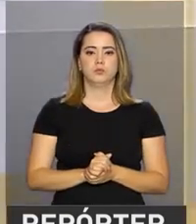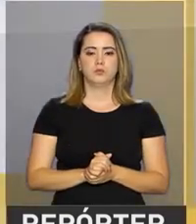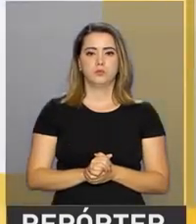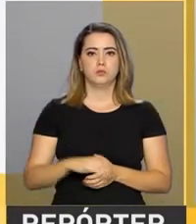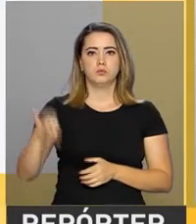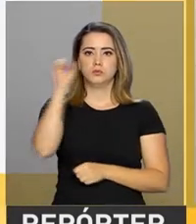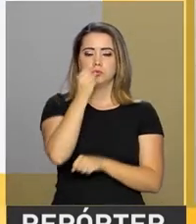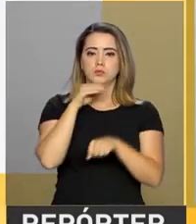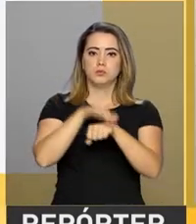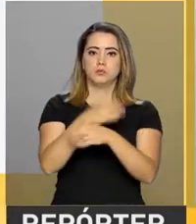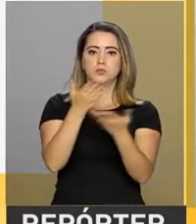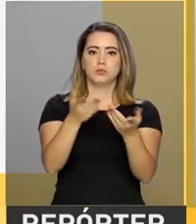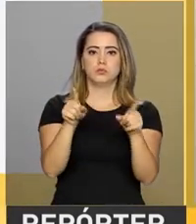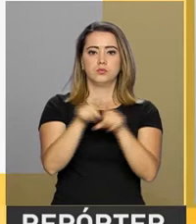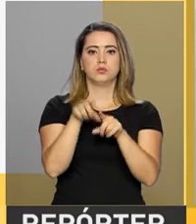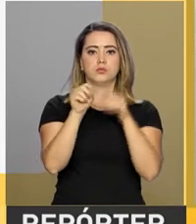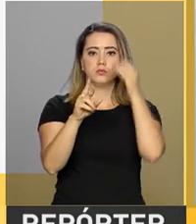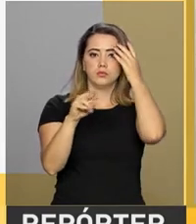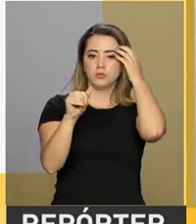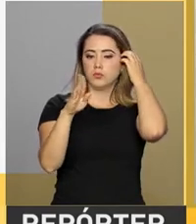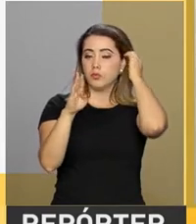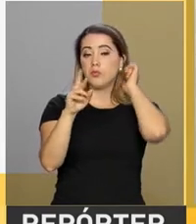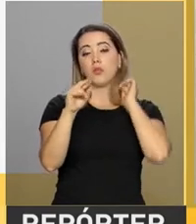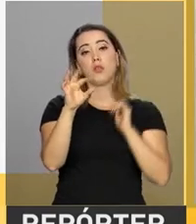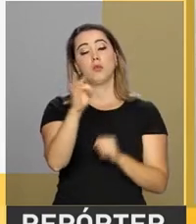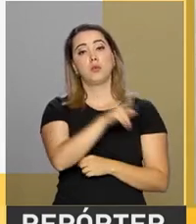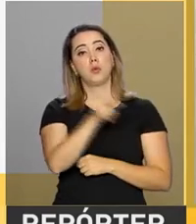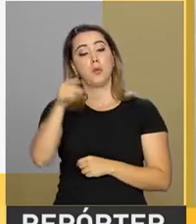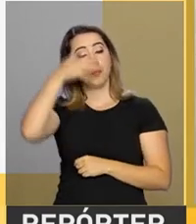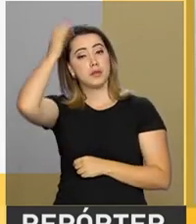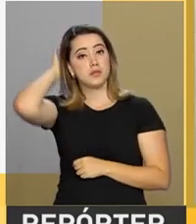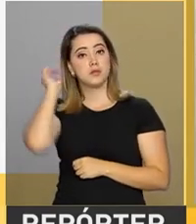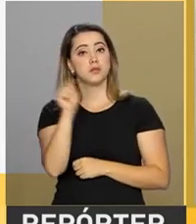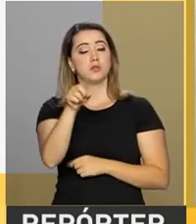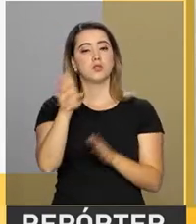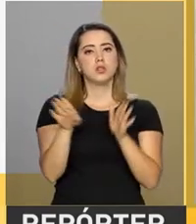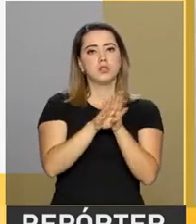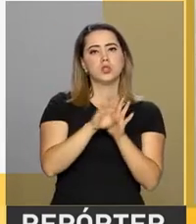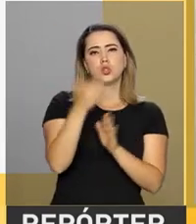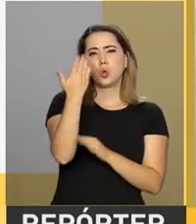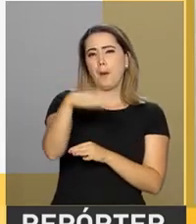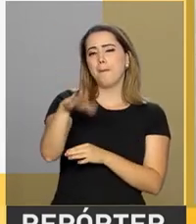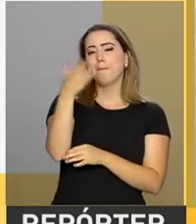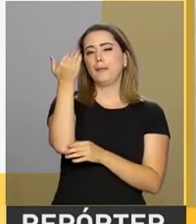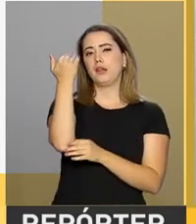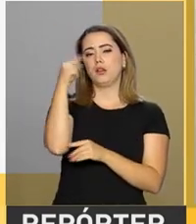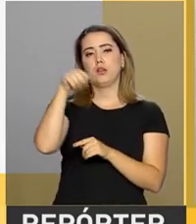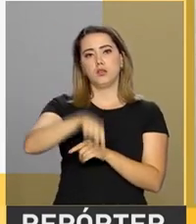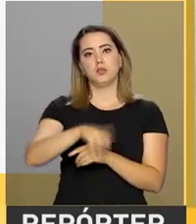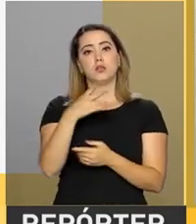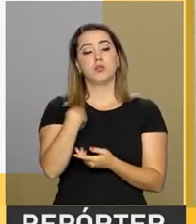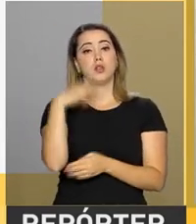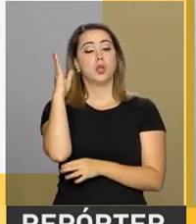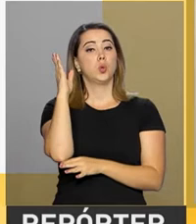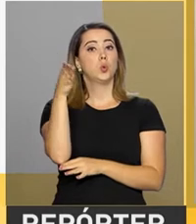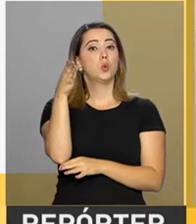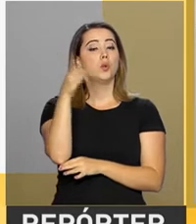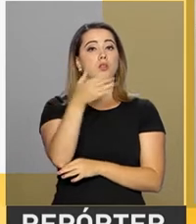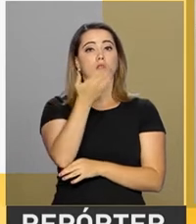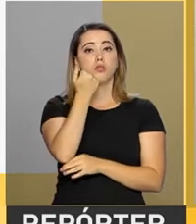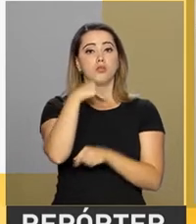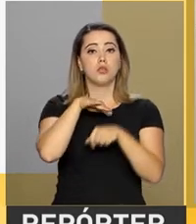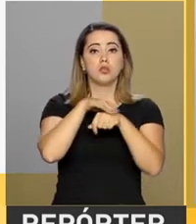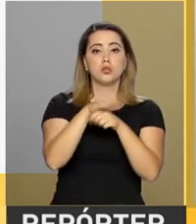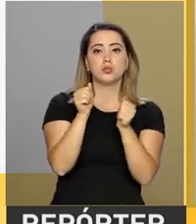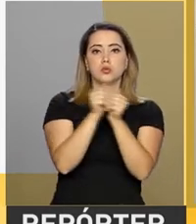Olá, boa noite para você também, Roberto. O presidente Michel Temer chegou a cerca de meia hora aqui no hotel onde ele está jantando